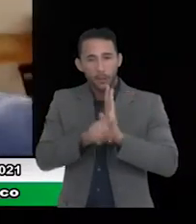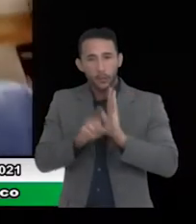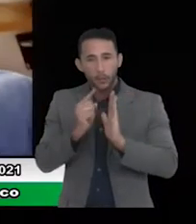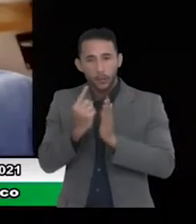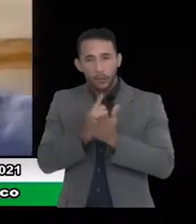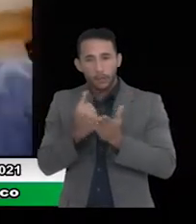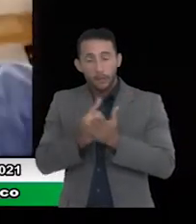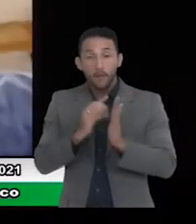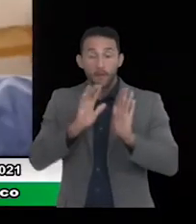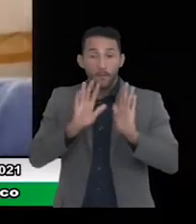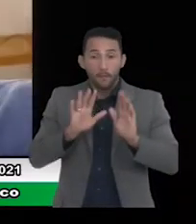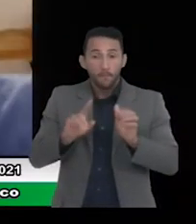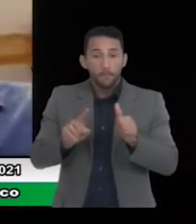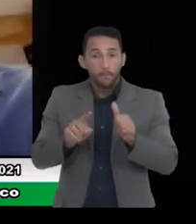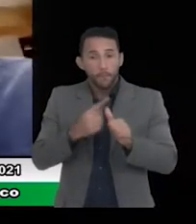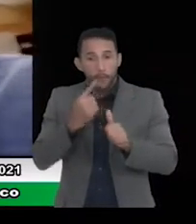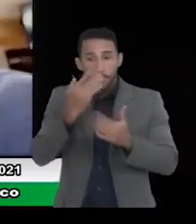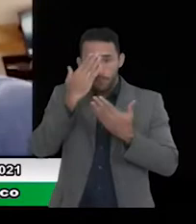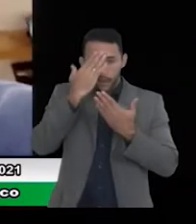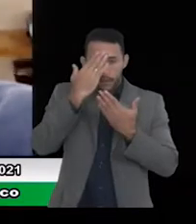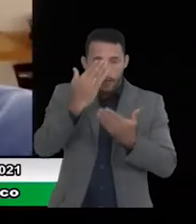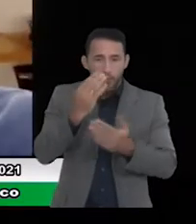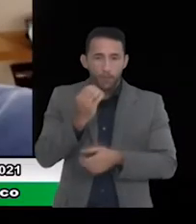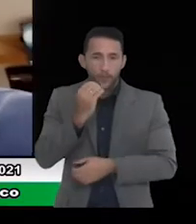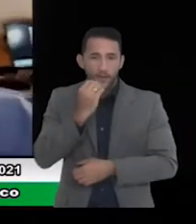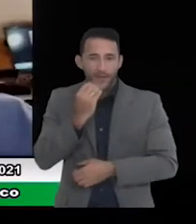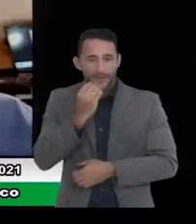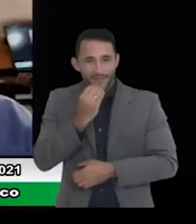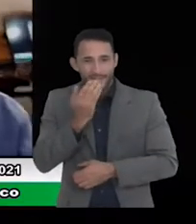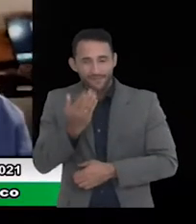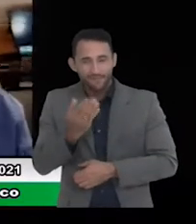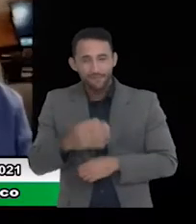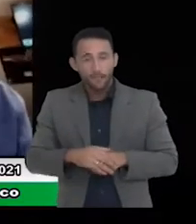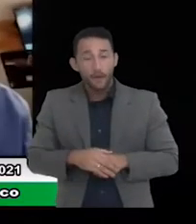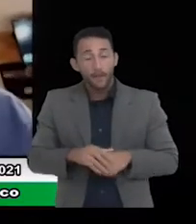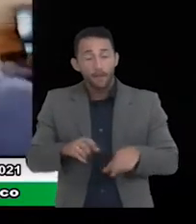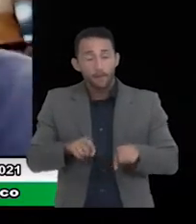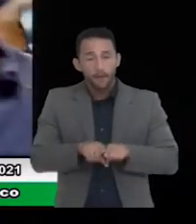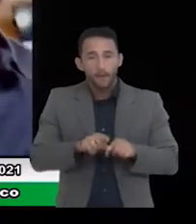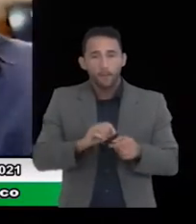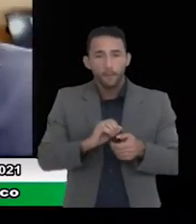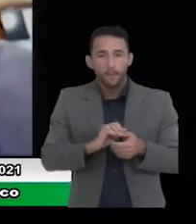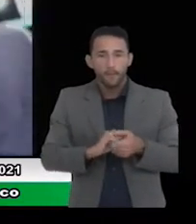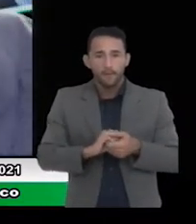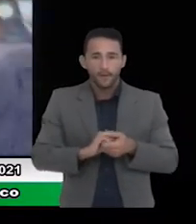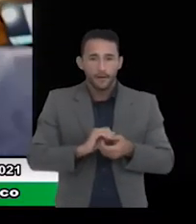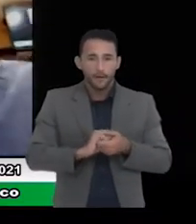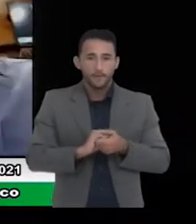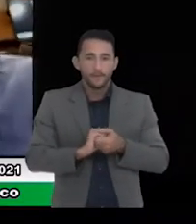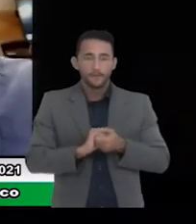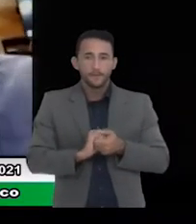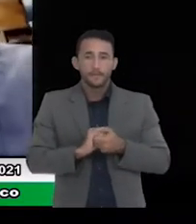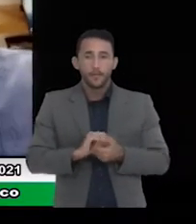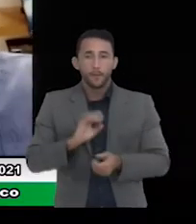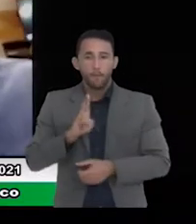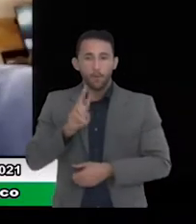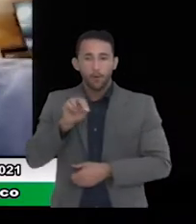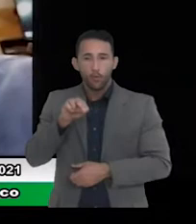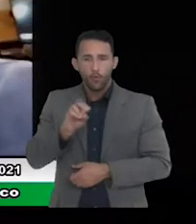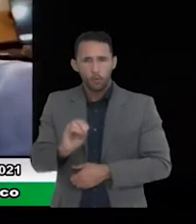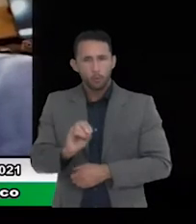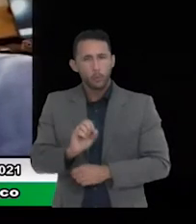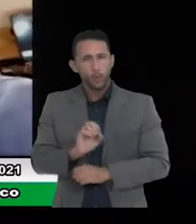que agradecer a oportunidade de aqui obrigado Elza cumprimentar aqui o nosso secretário Bruno Mancini grande